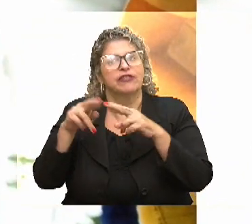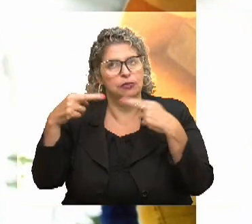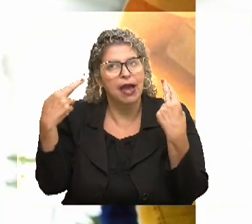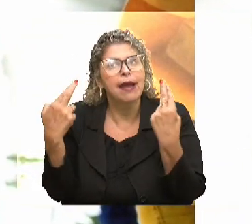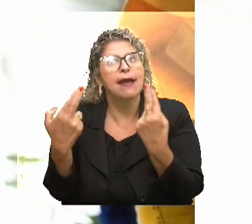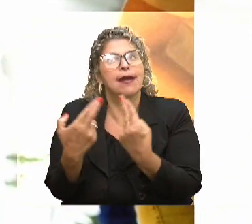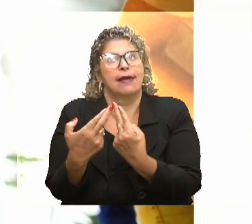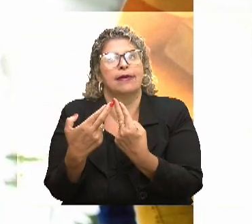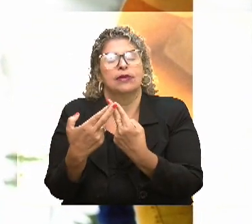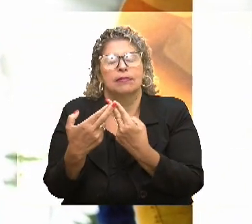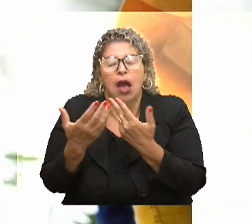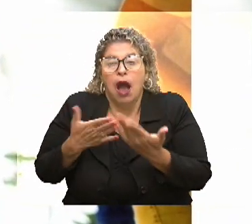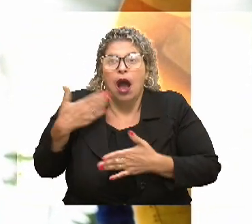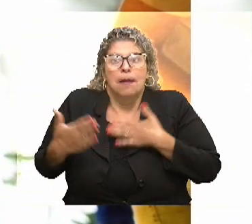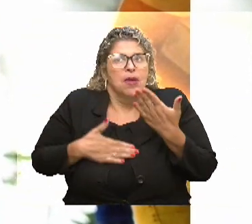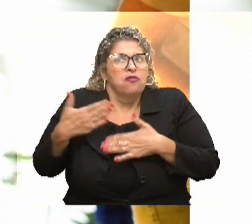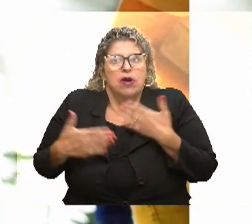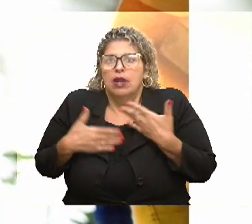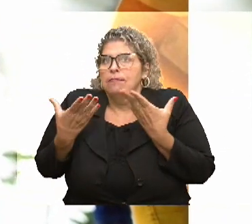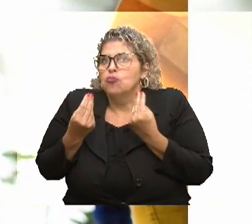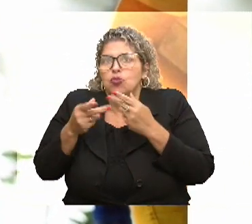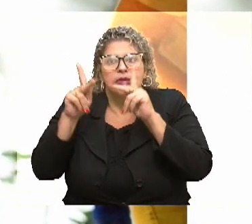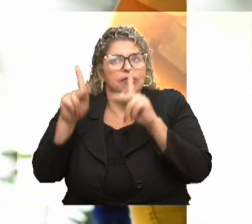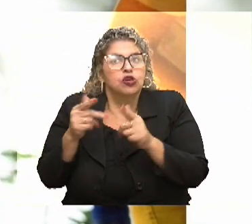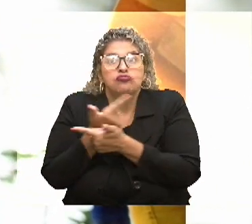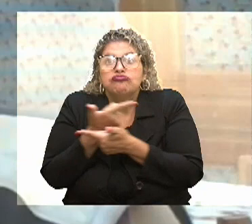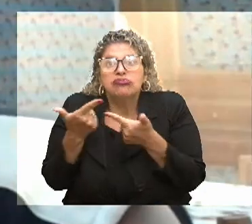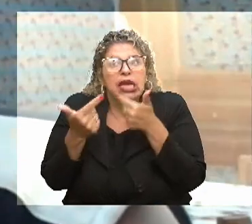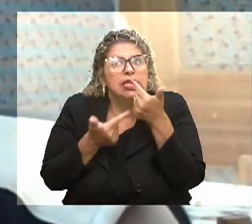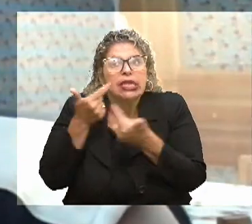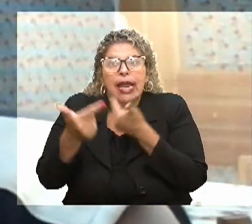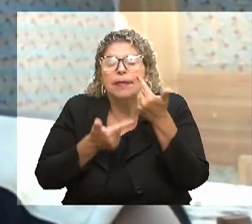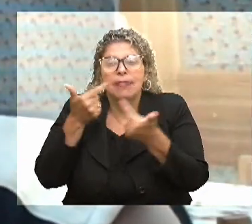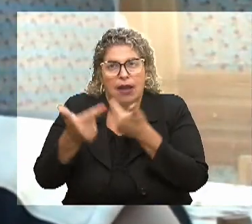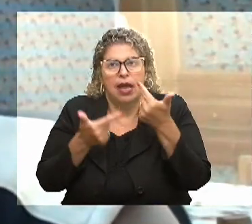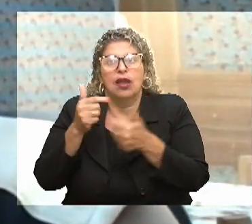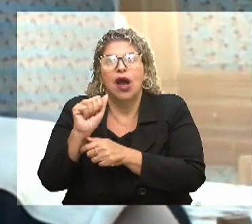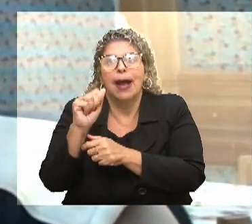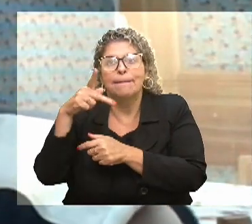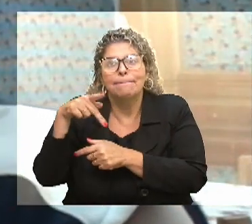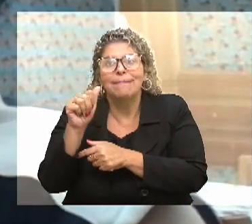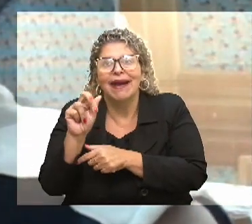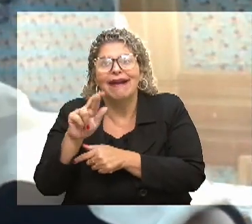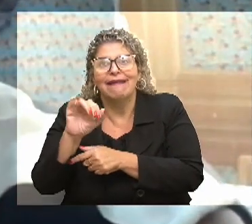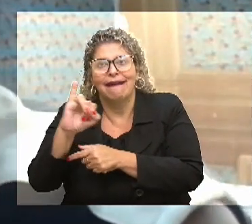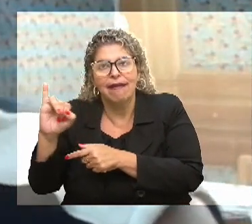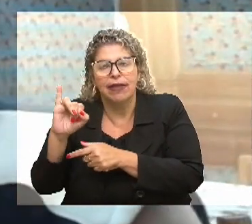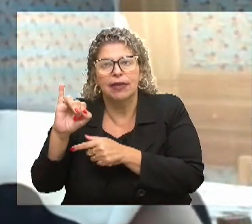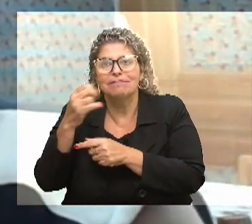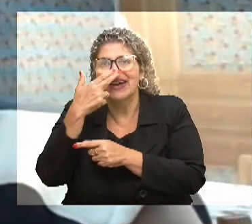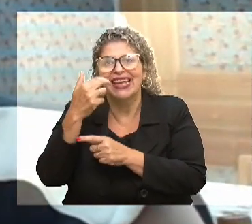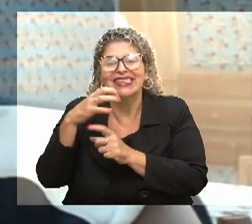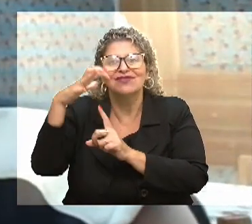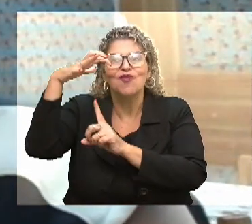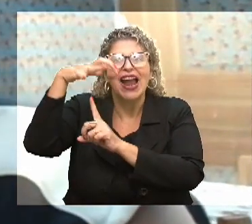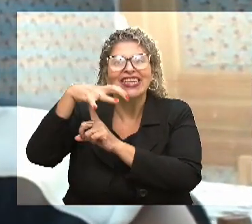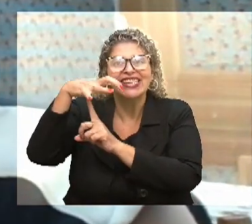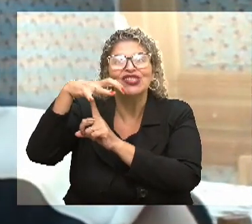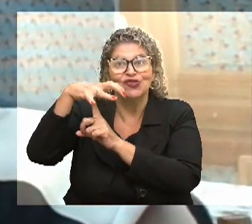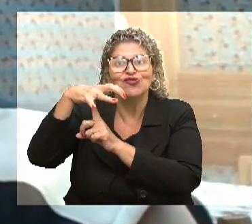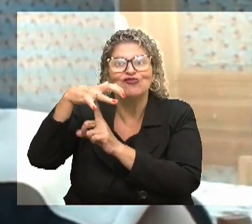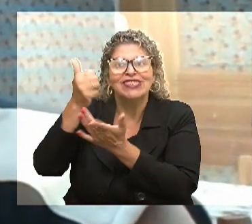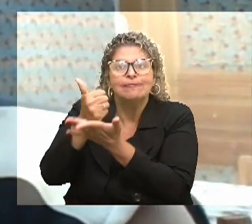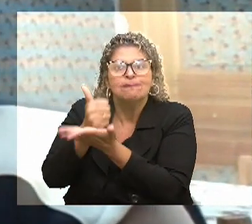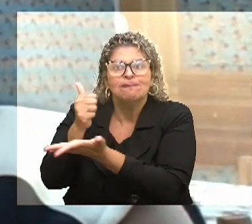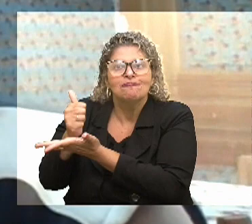e a gente está apavorada de ver a quantidade de pessoas que estão sem trabalho. Então, o Amparaí se tornou o guarda-chuva da história toda. Porque